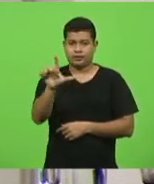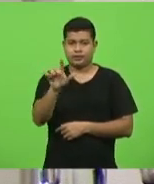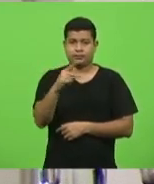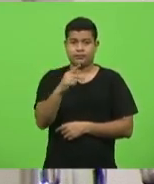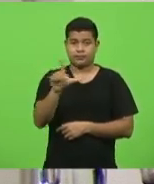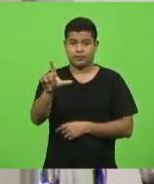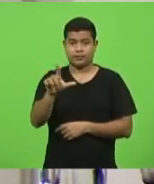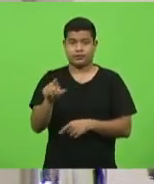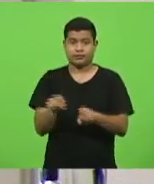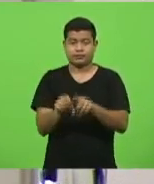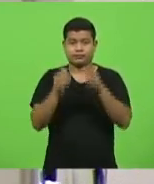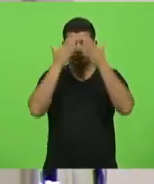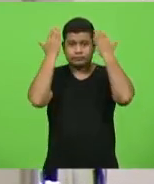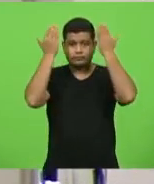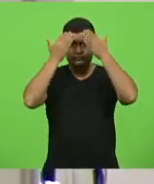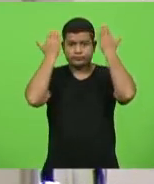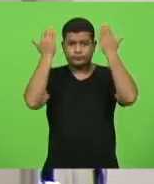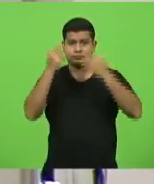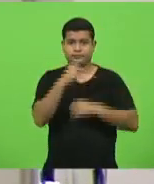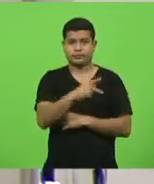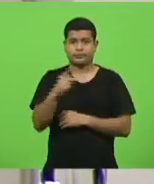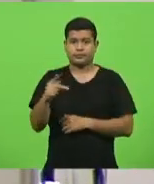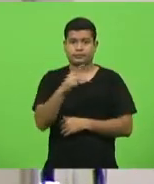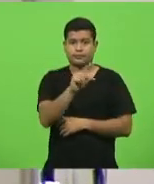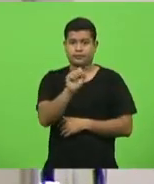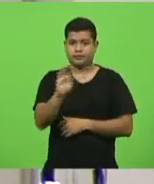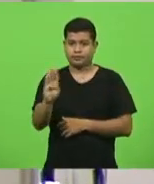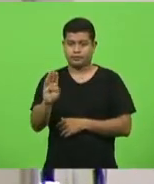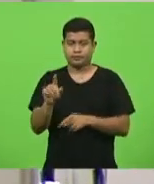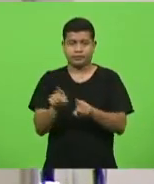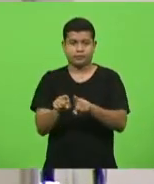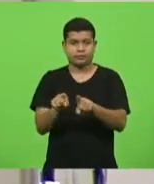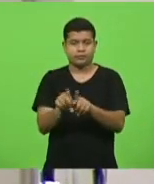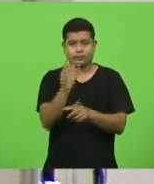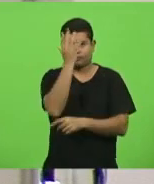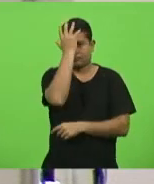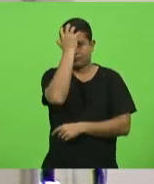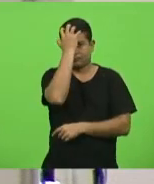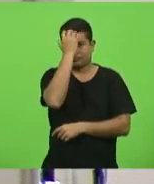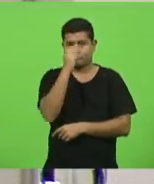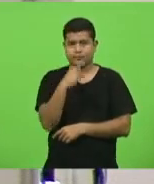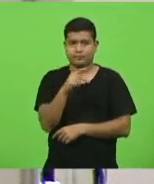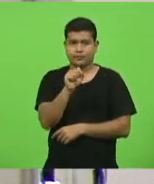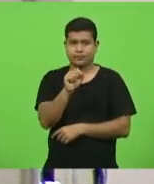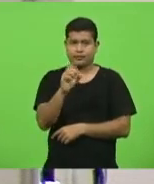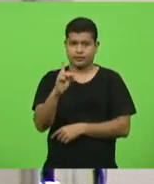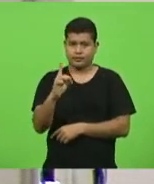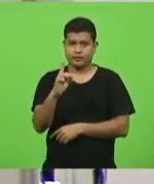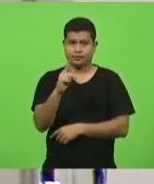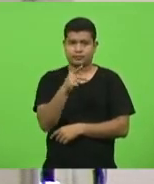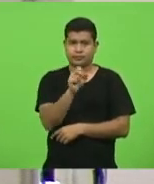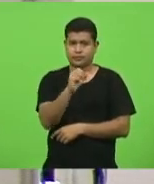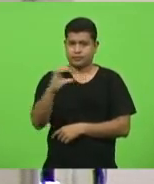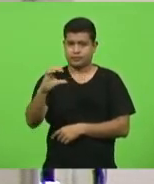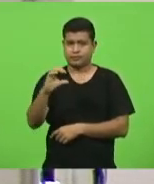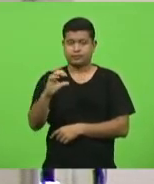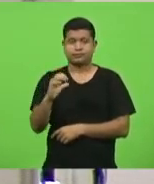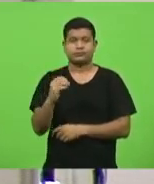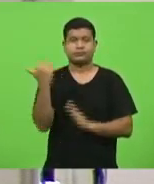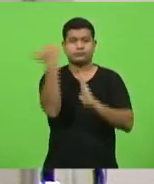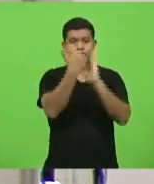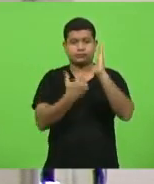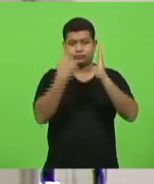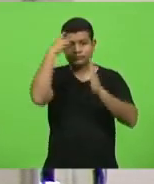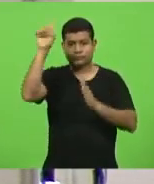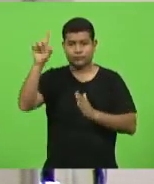José Milton Schaefer, PP-PSB e Ismael dos Santos, PSD-PSC. Ordem do dia. Após